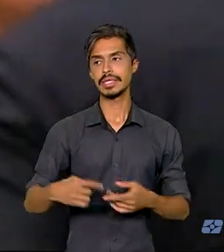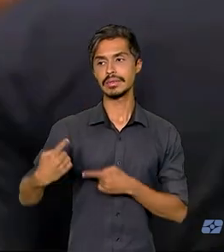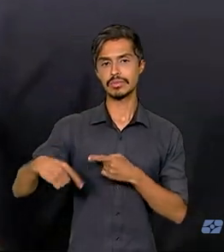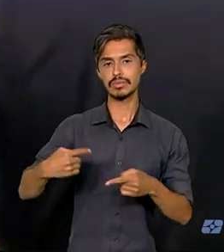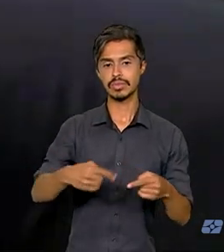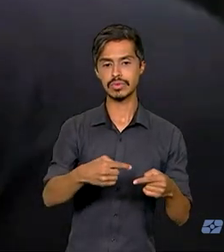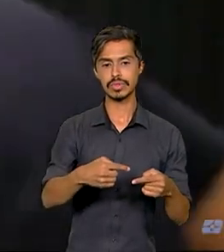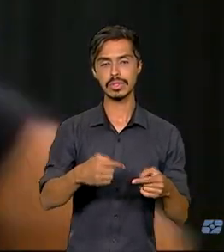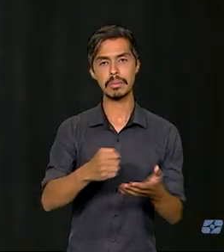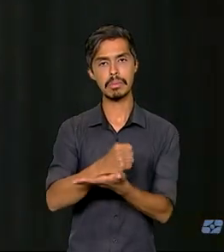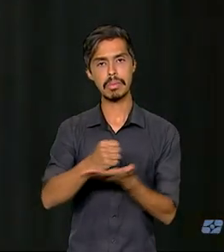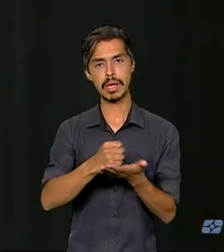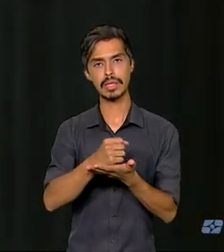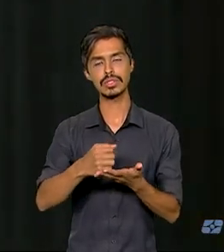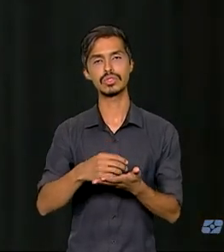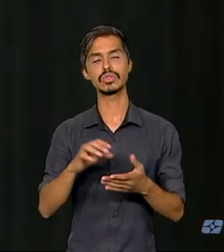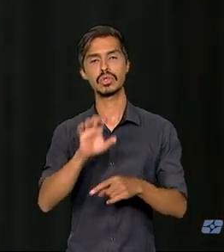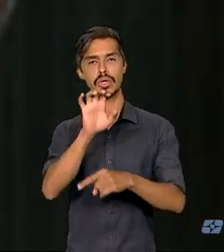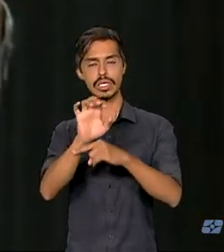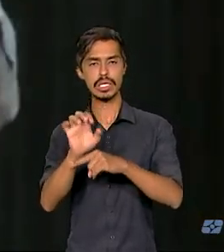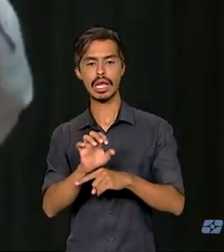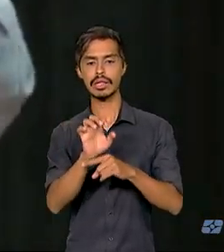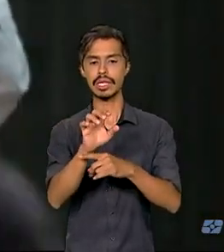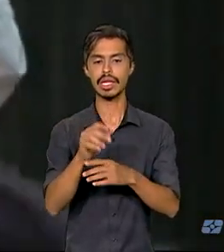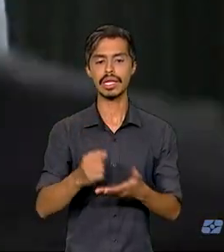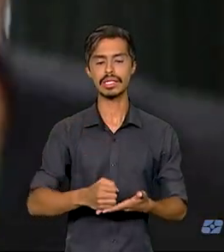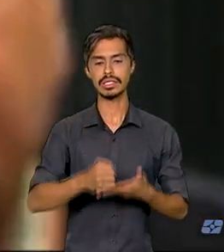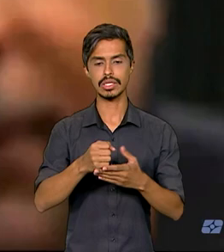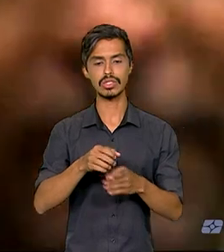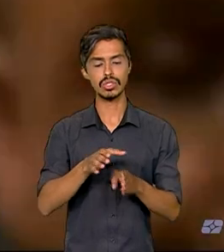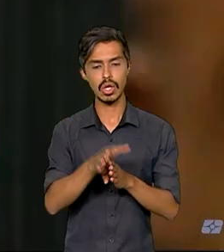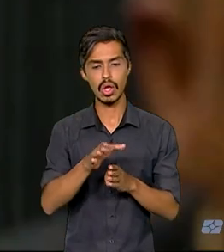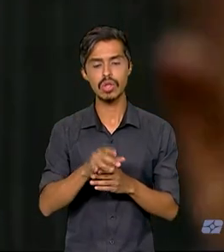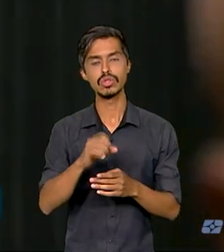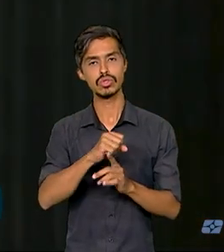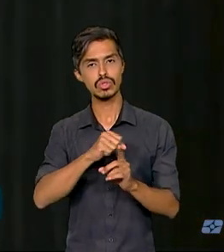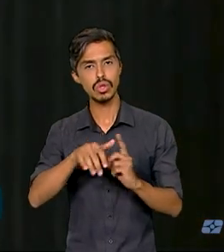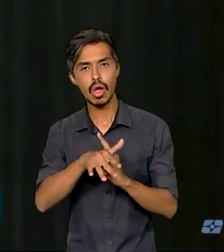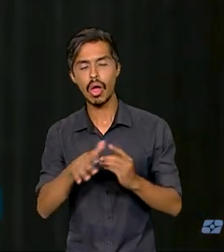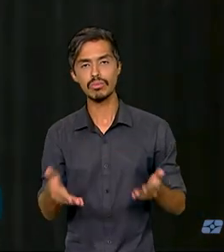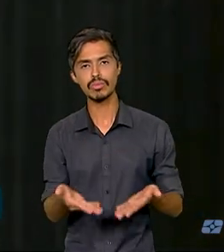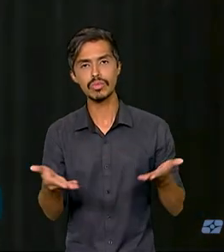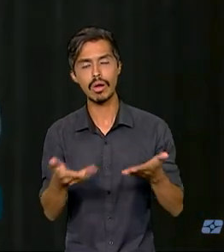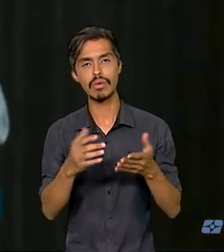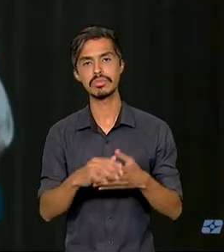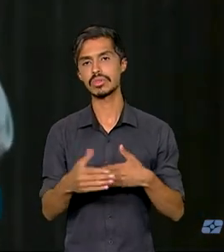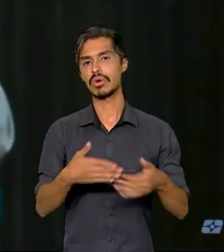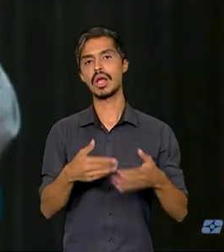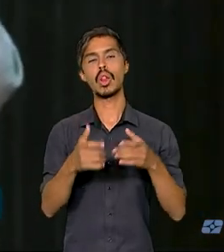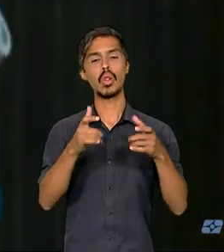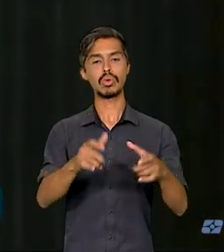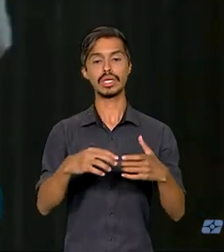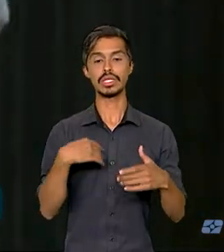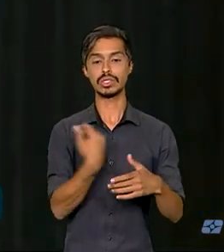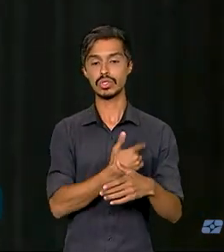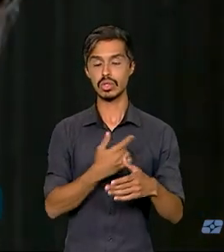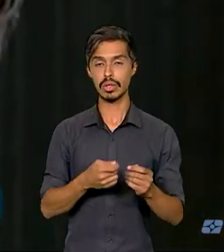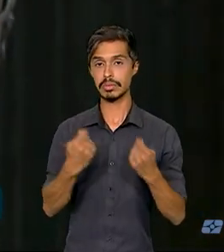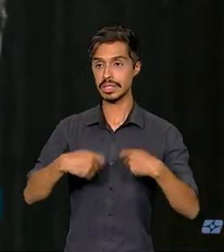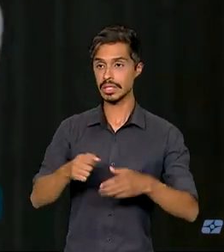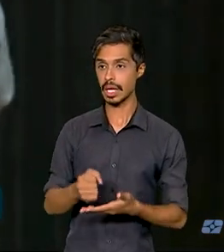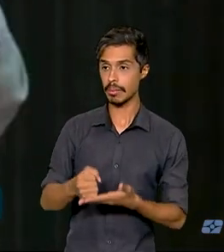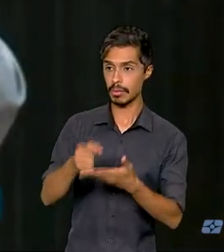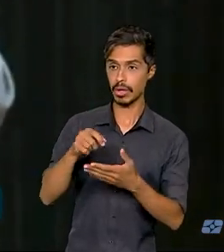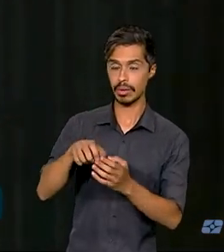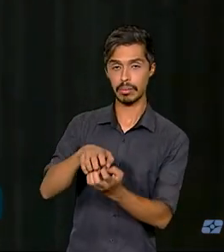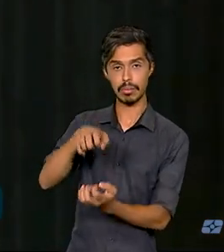básicas do Estado de Educação, Assistência Social e Saúde. Onde a gente precisa de um equipamento para assistência à população